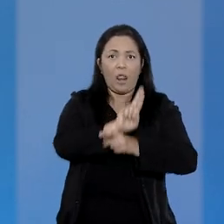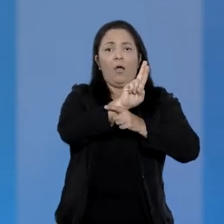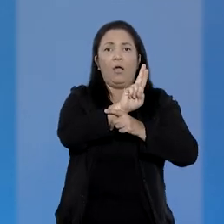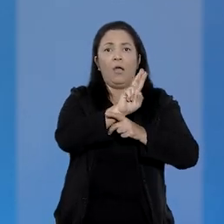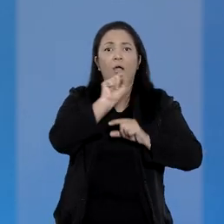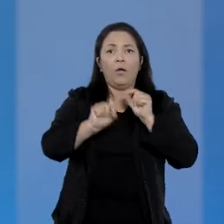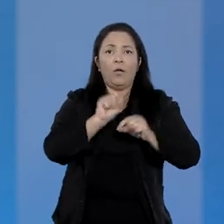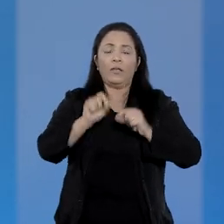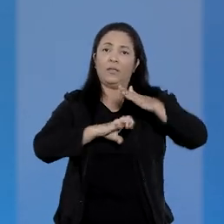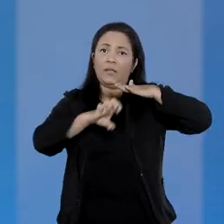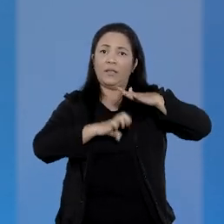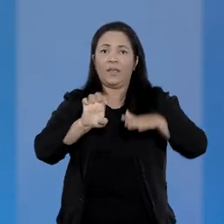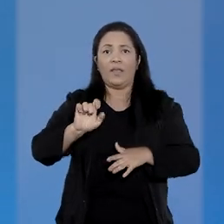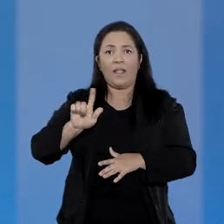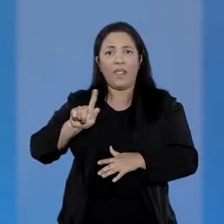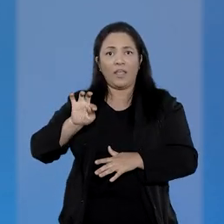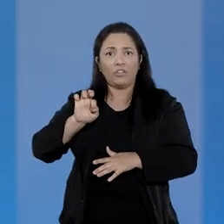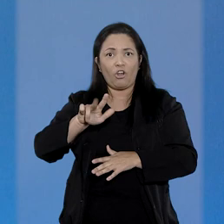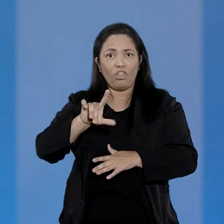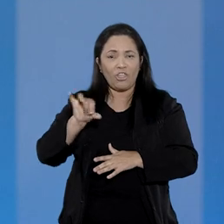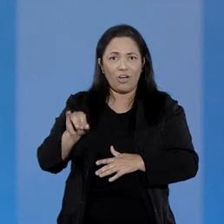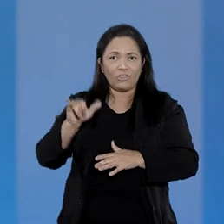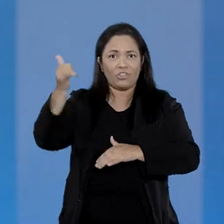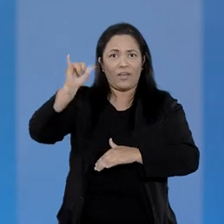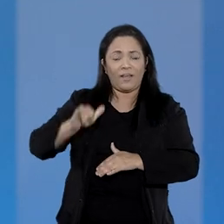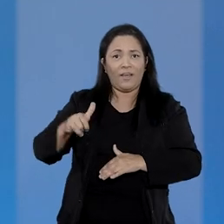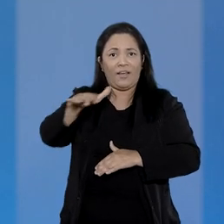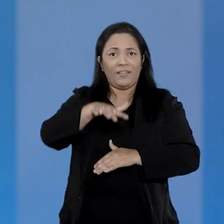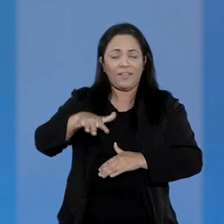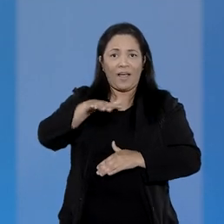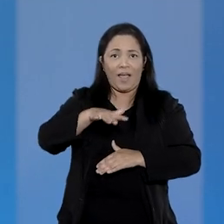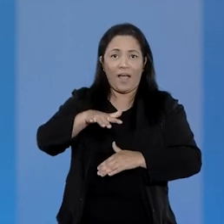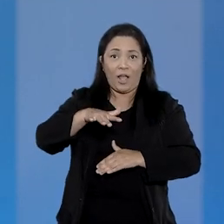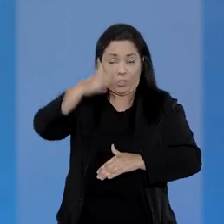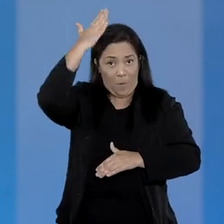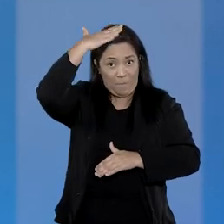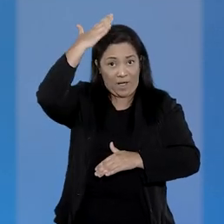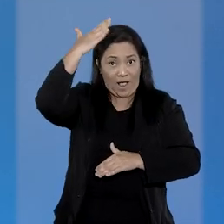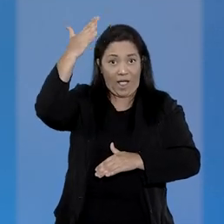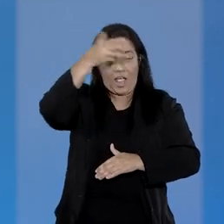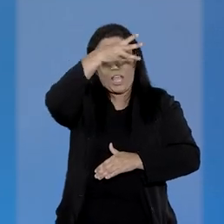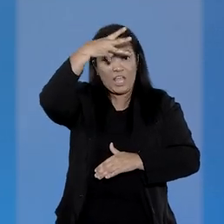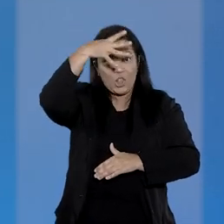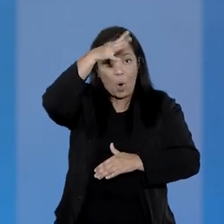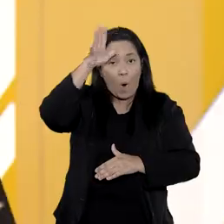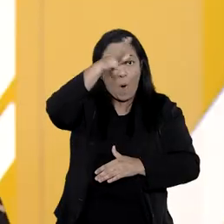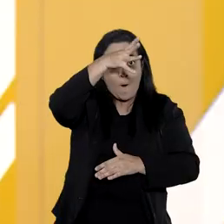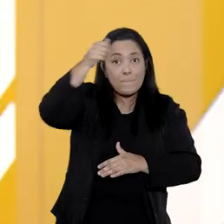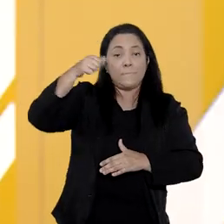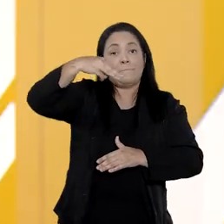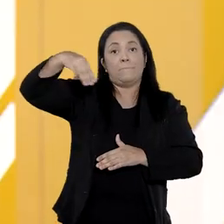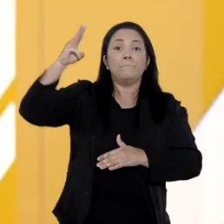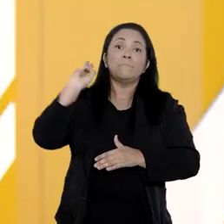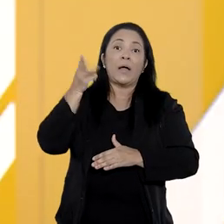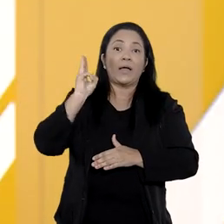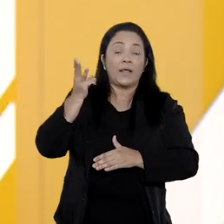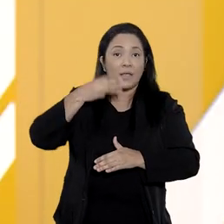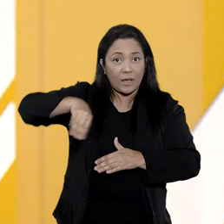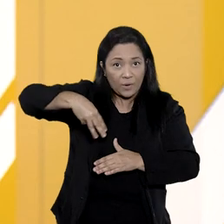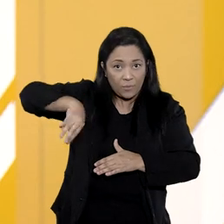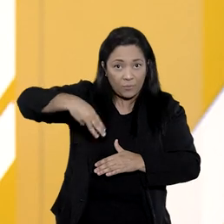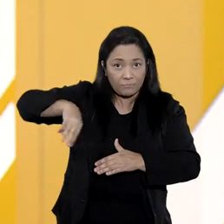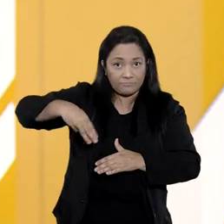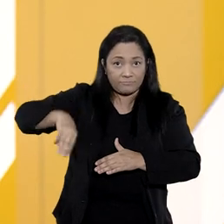Eletronorte de utilizar linhas em terras indígenas no Pará e no Maranhão. De acordo com a